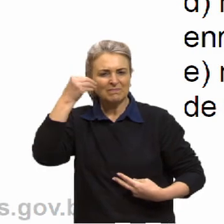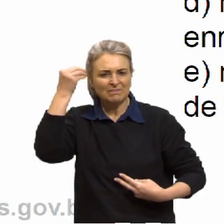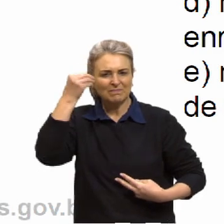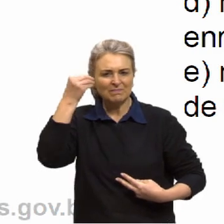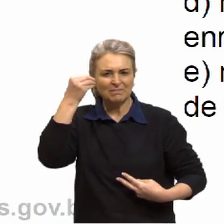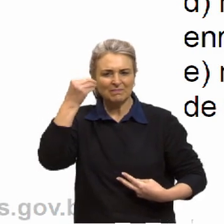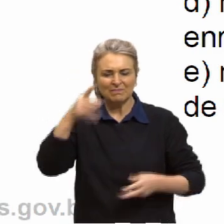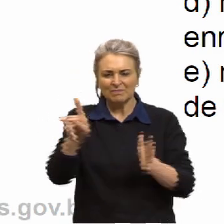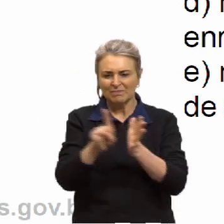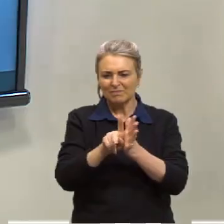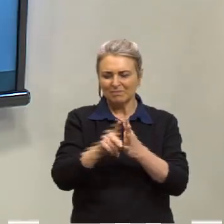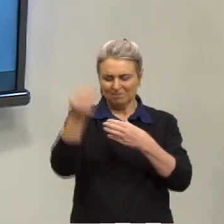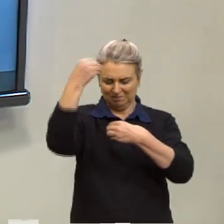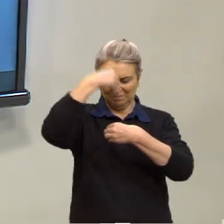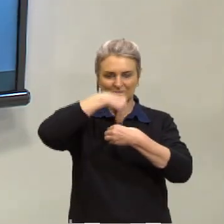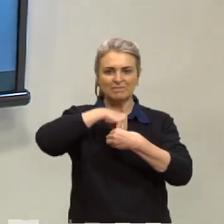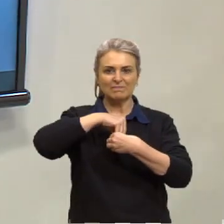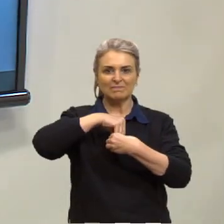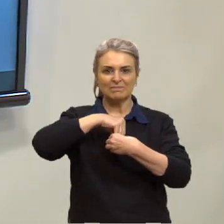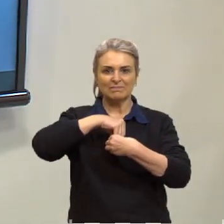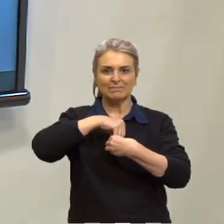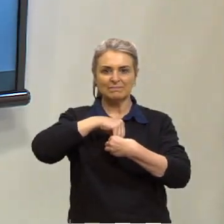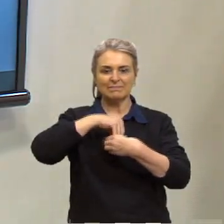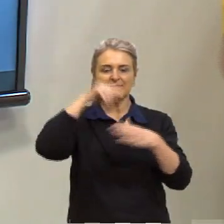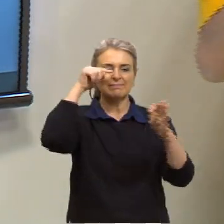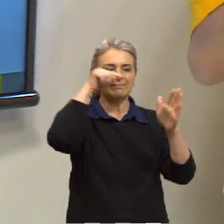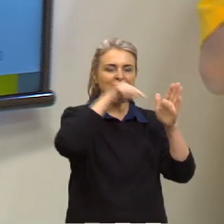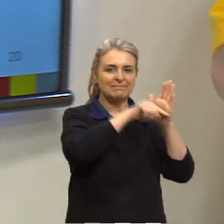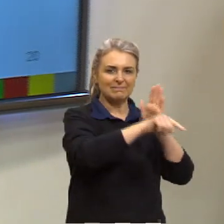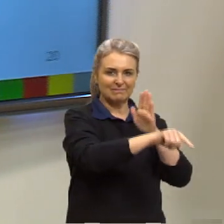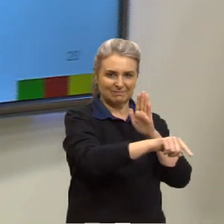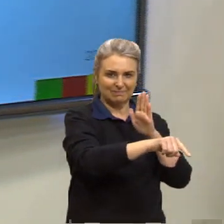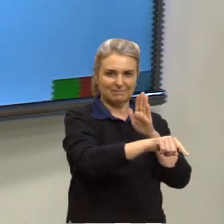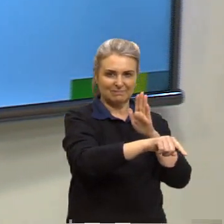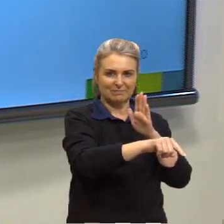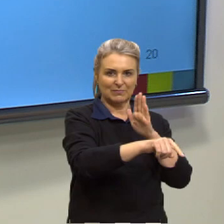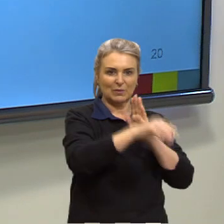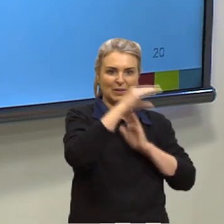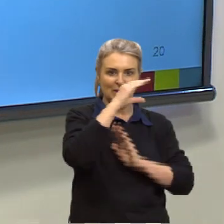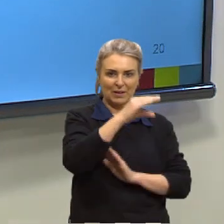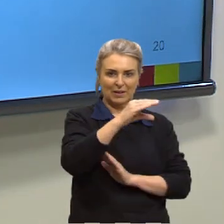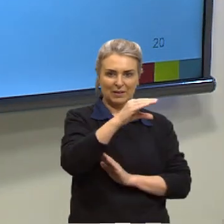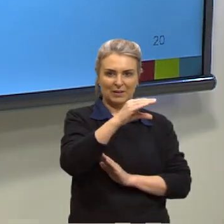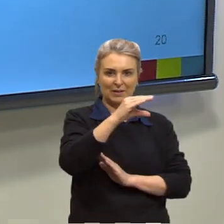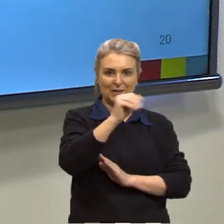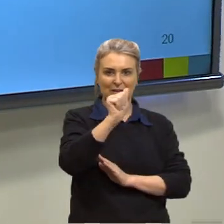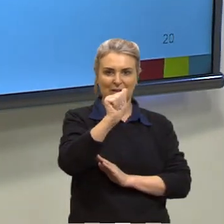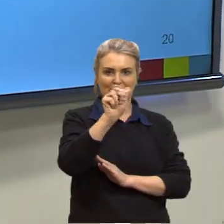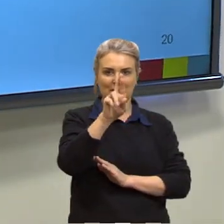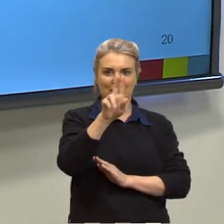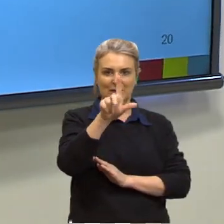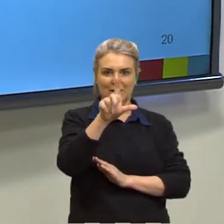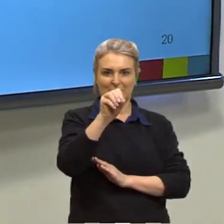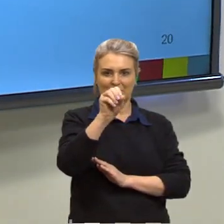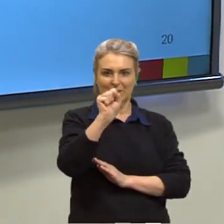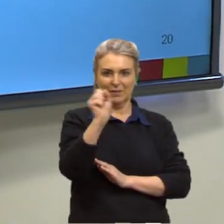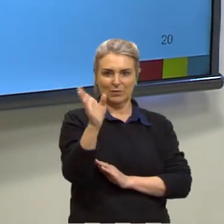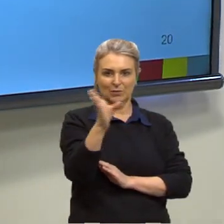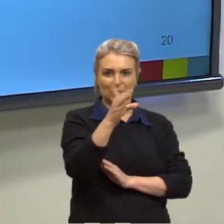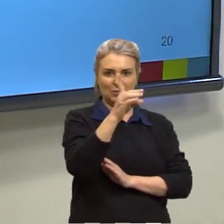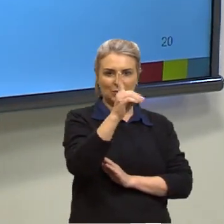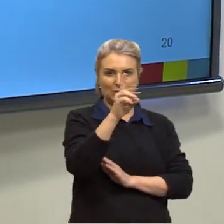Então, o que a questão está me pedindo? O autor ali, o Carlos Drummond de Andrade, naquele poema, ele faz toda uma